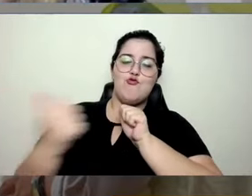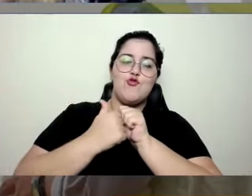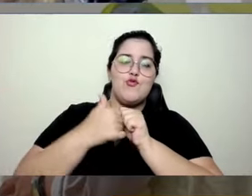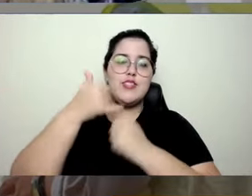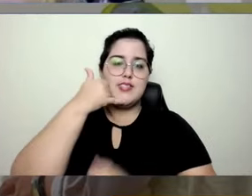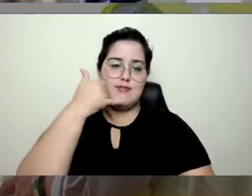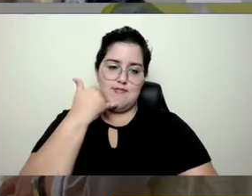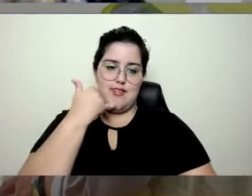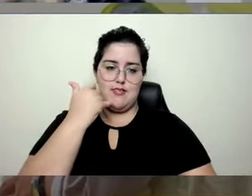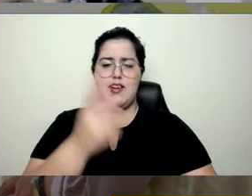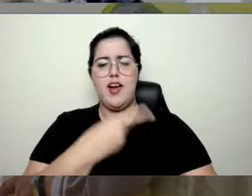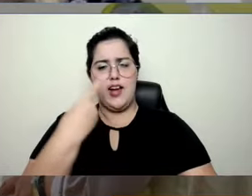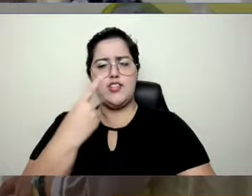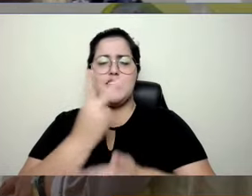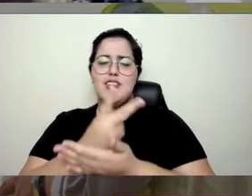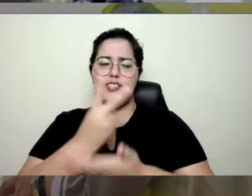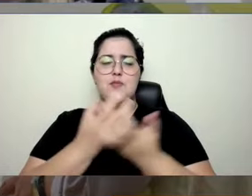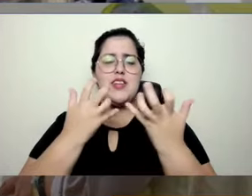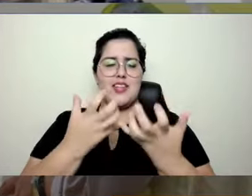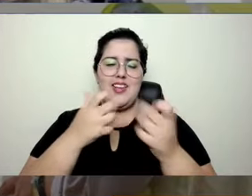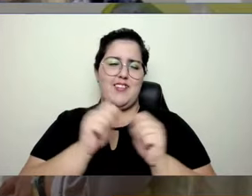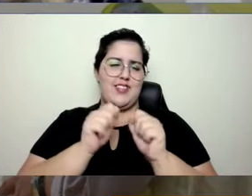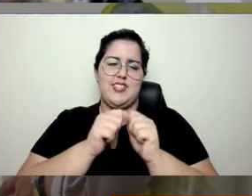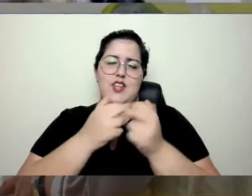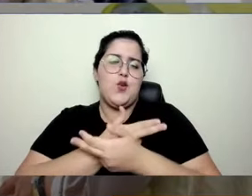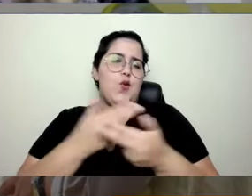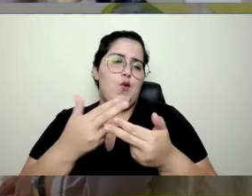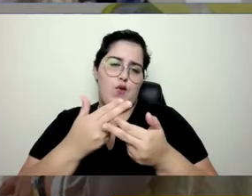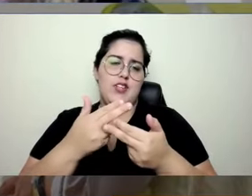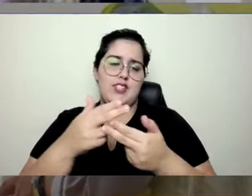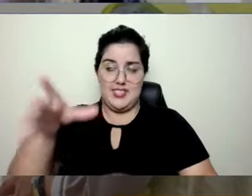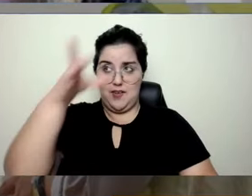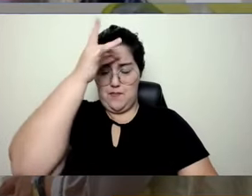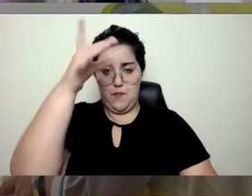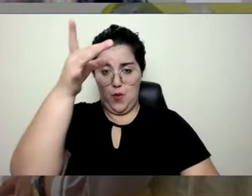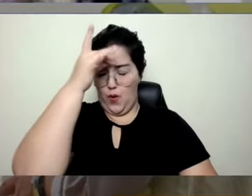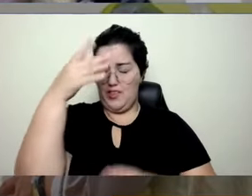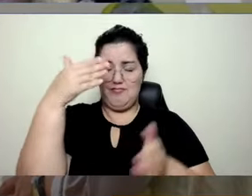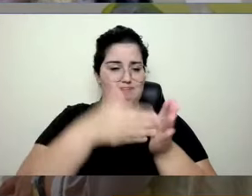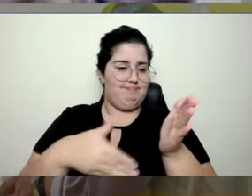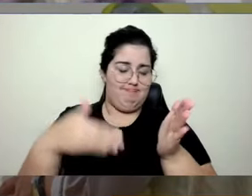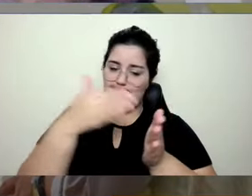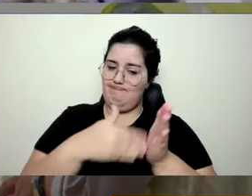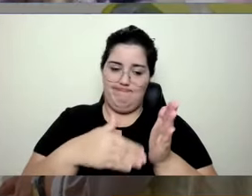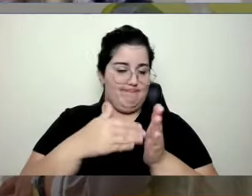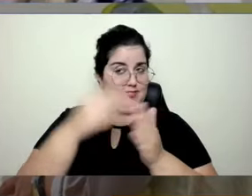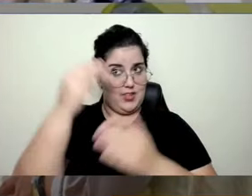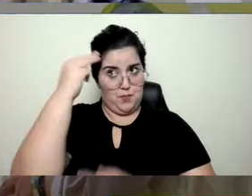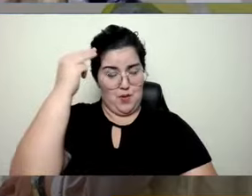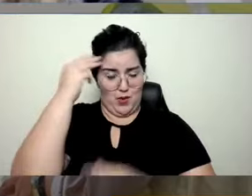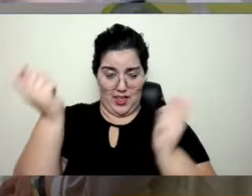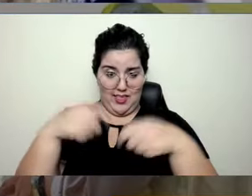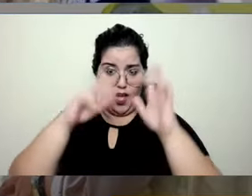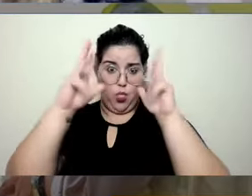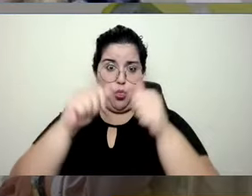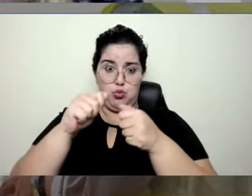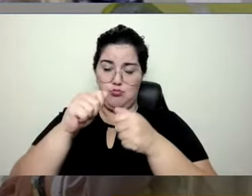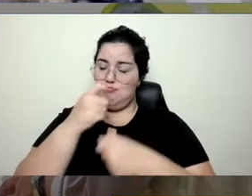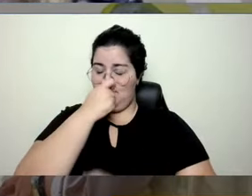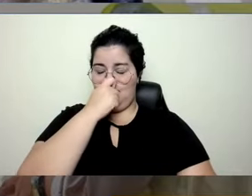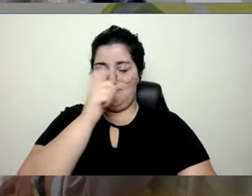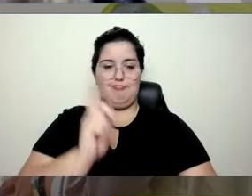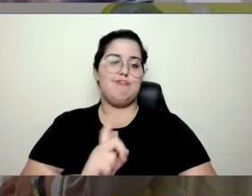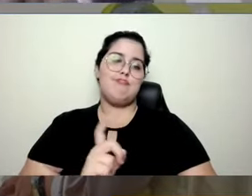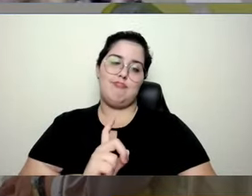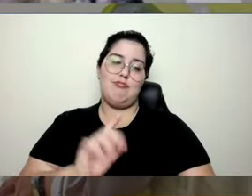extraordinárias. Barrava na memória, que não consegue guardar tudo. Barrava no cansaço. Quantas vezes a gente fez um relatório, deixa eu passar